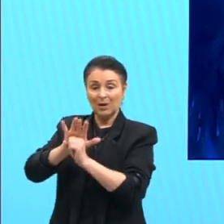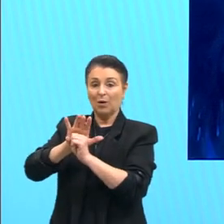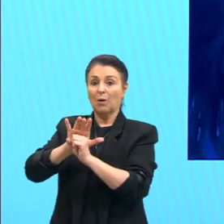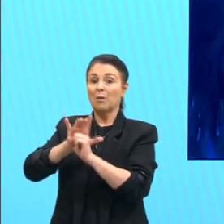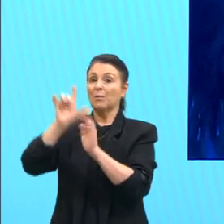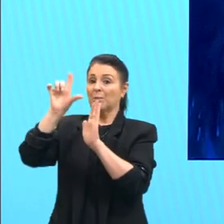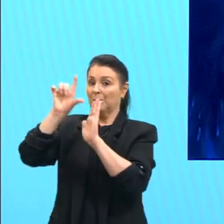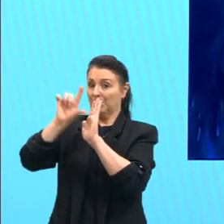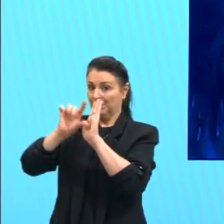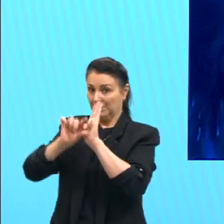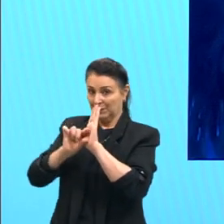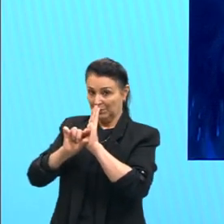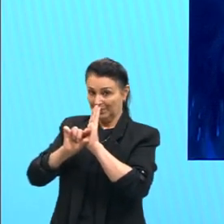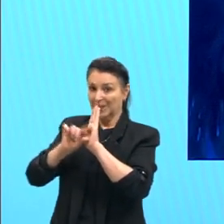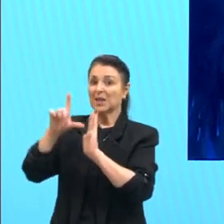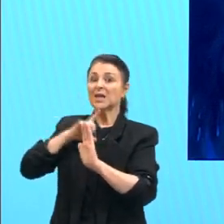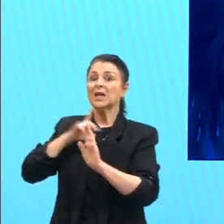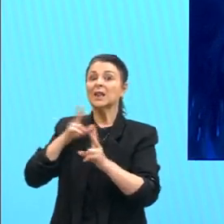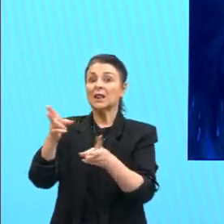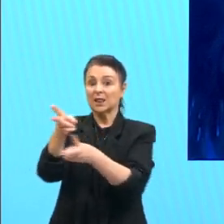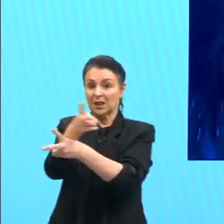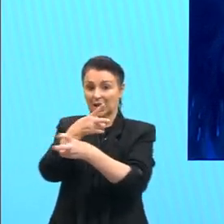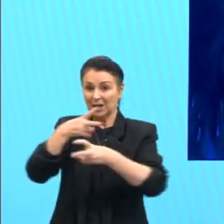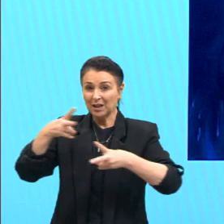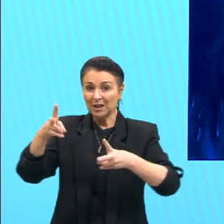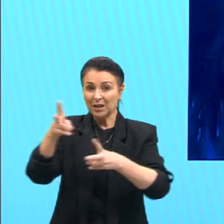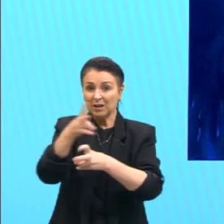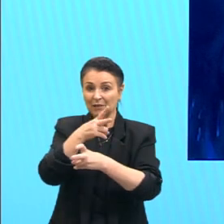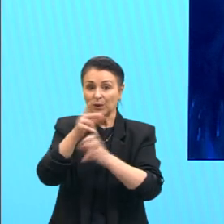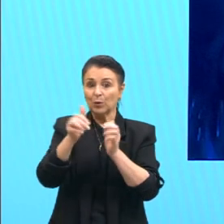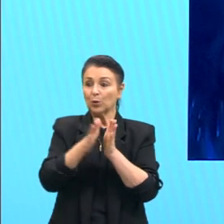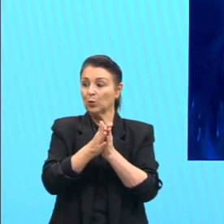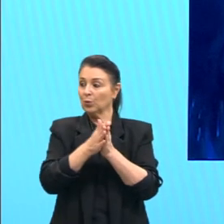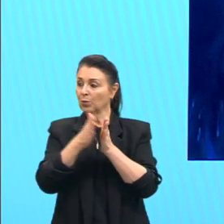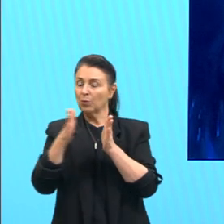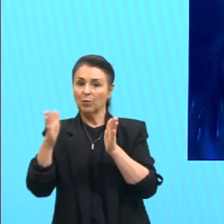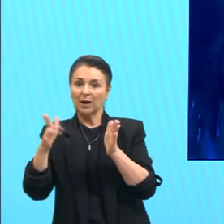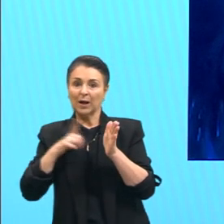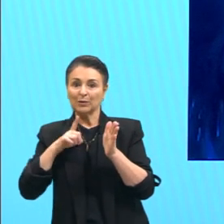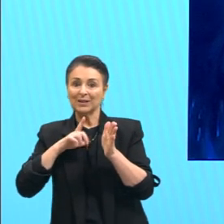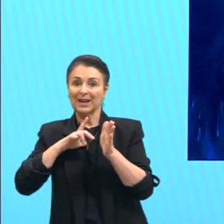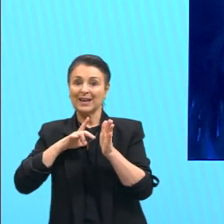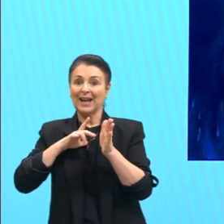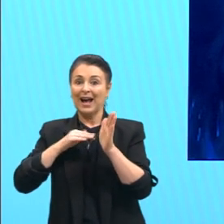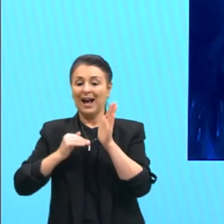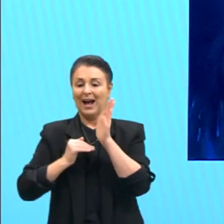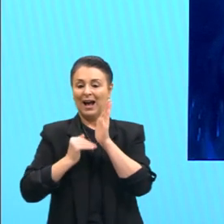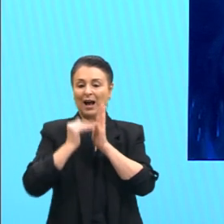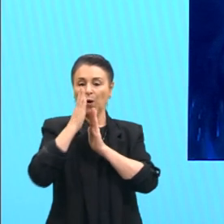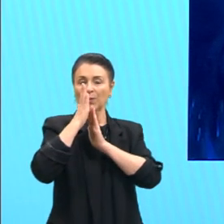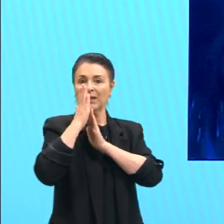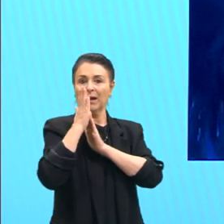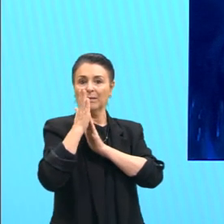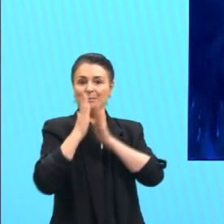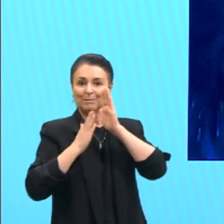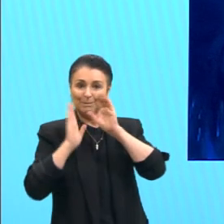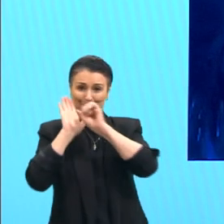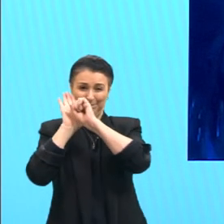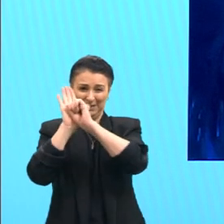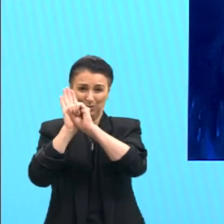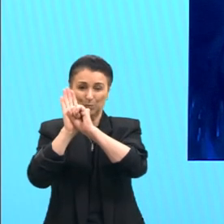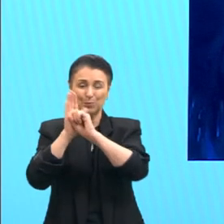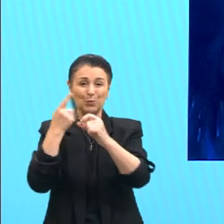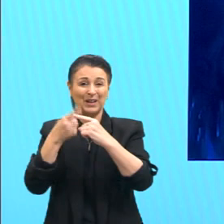Recebendo aí esses ventos e ao lado, ó, nós temos um centro de, principalmente, de alta pressão, né? Empurrando esses ventos aí.